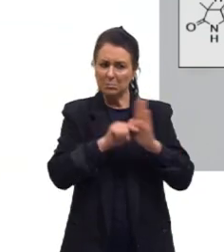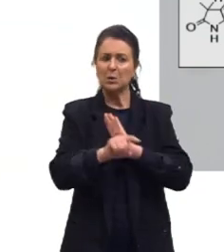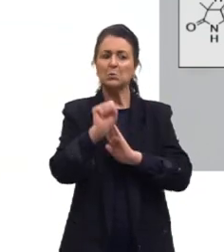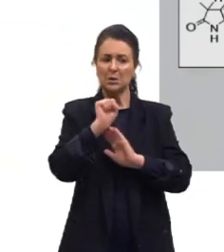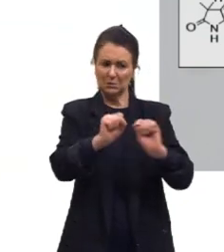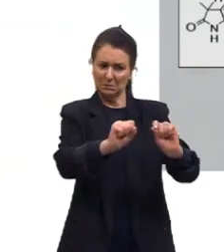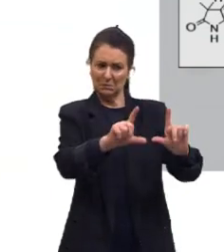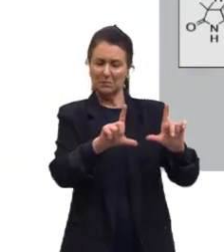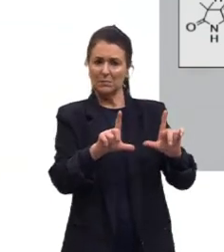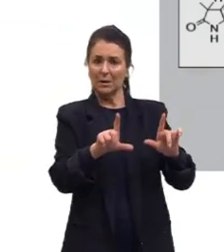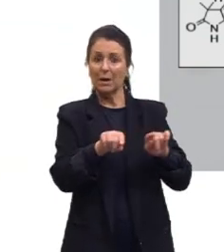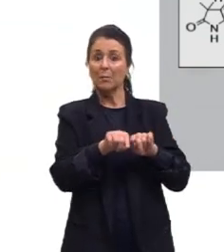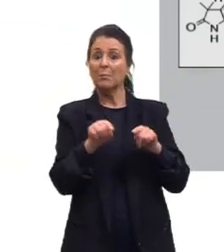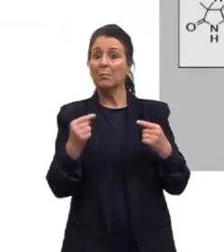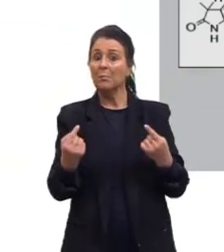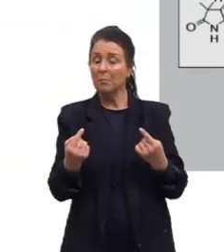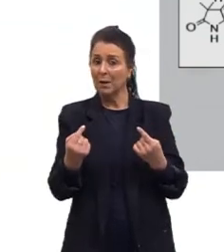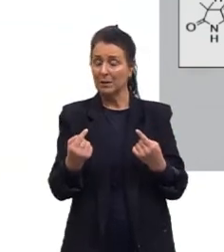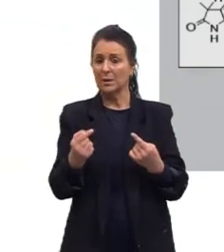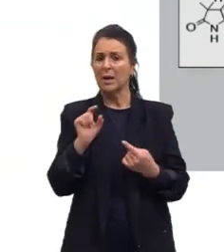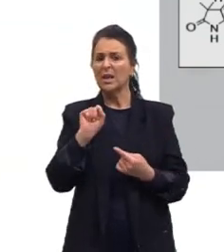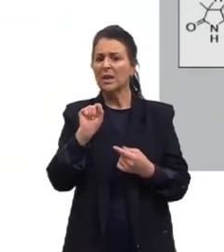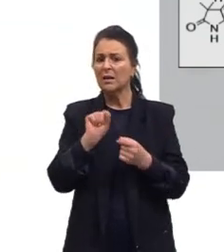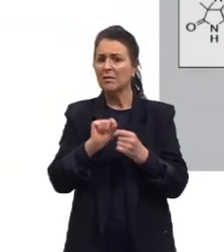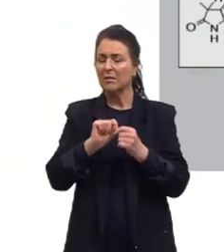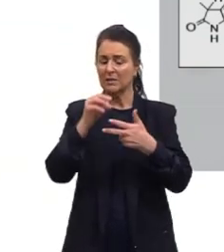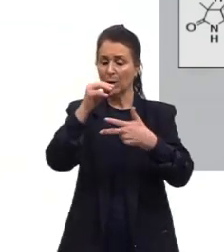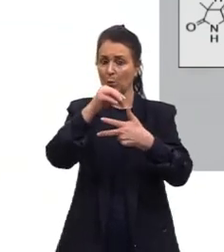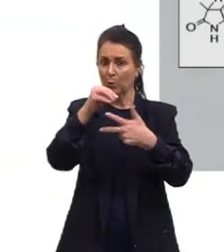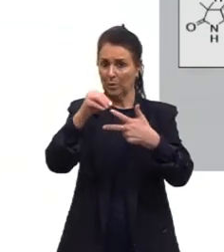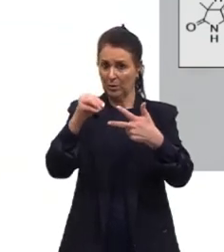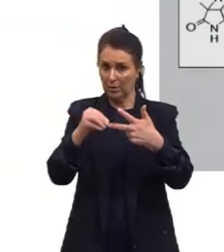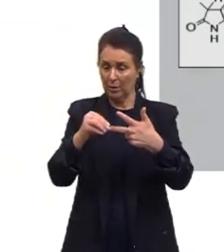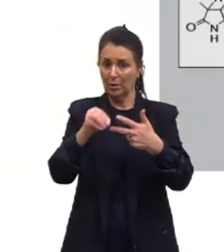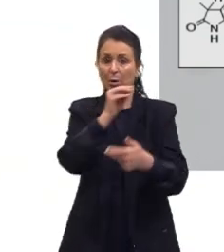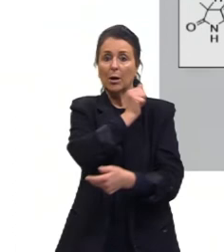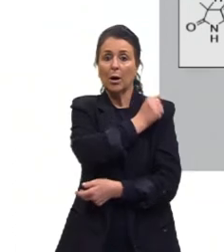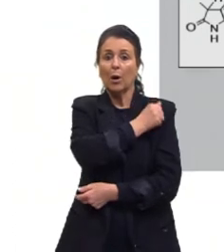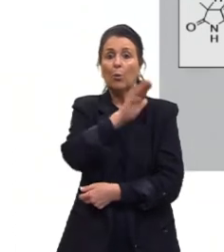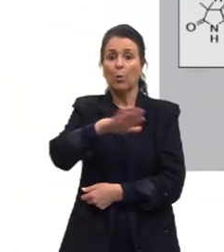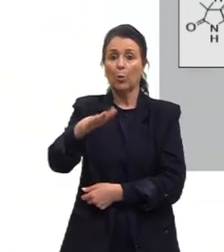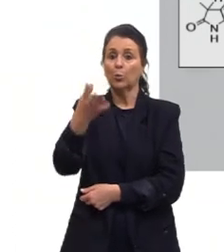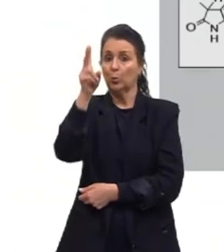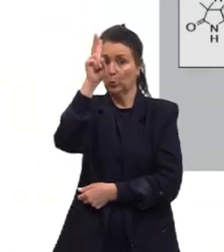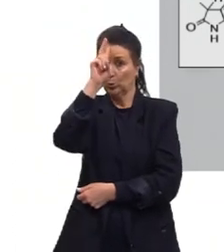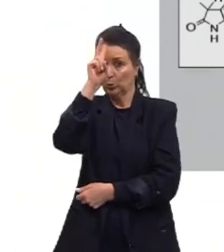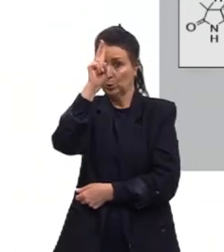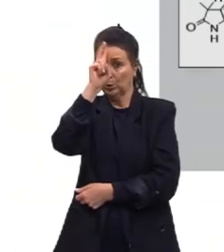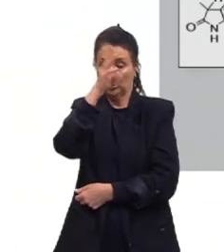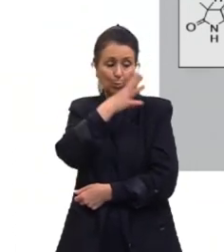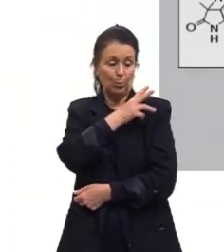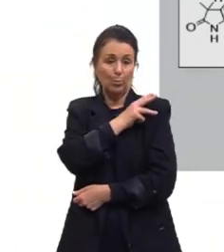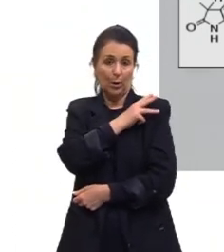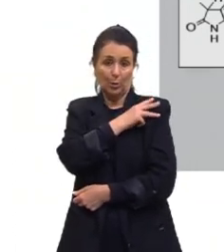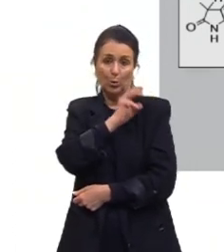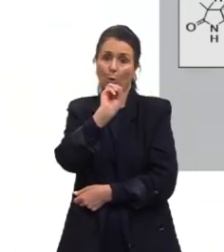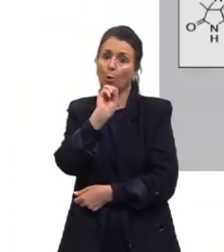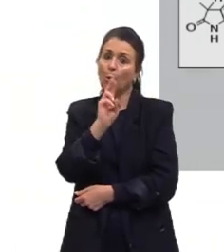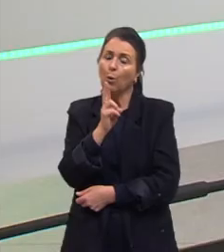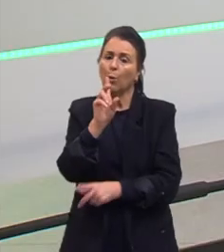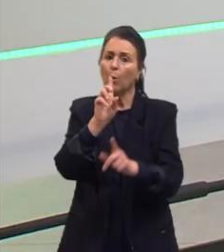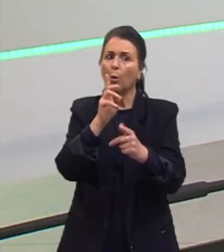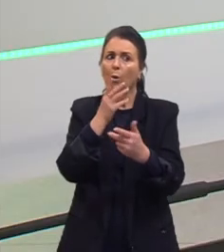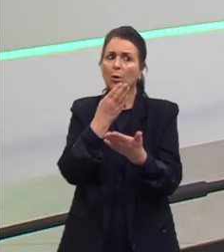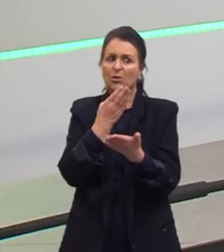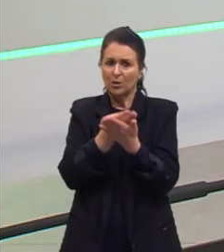Mas se parte do princípio que quem vai fazer o Enem é o aluno do ensino médio que está saindo do ensino médio ou alguém que